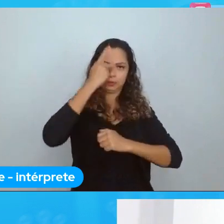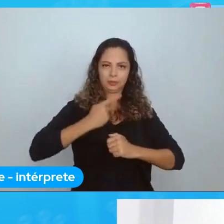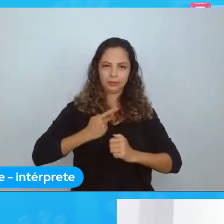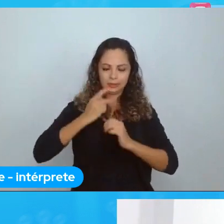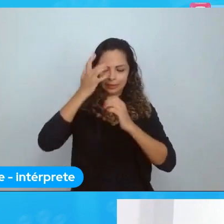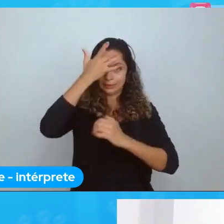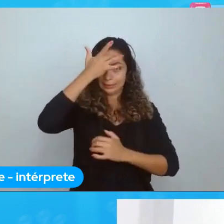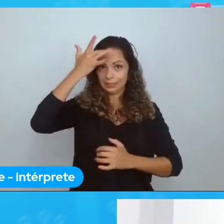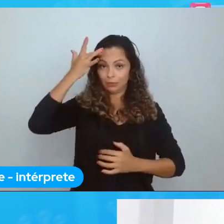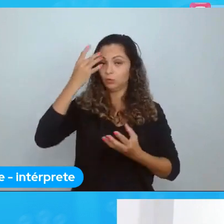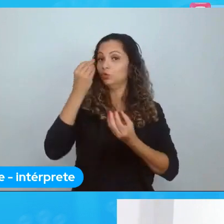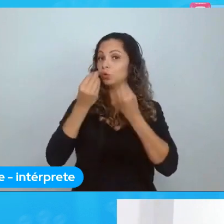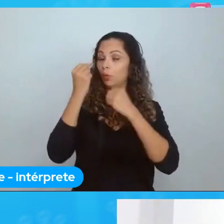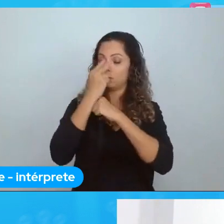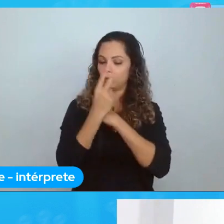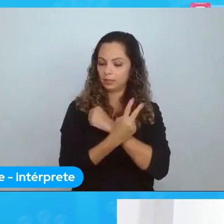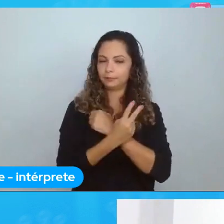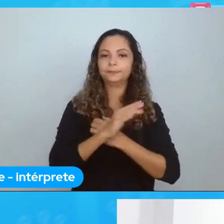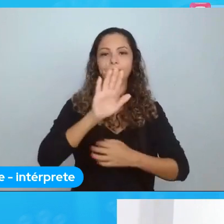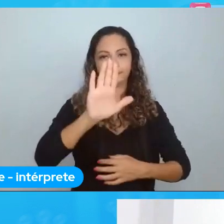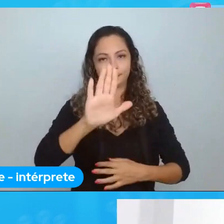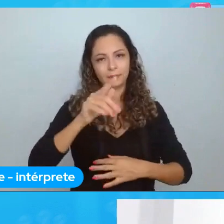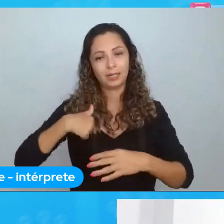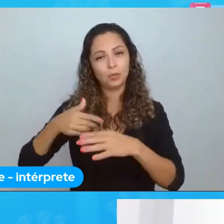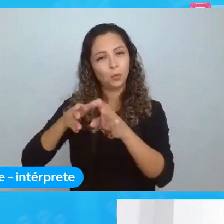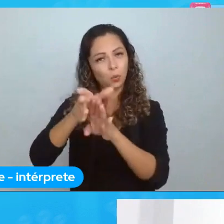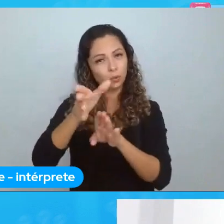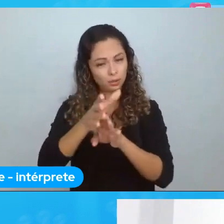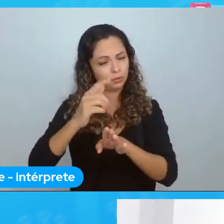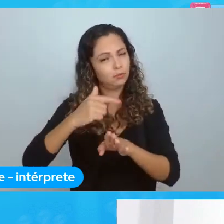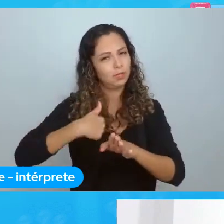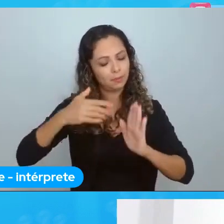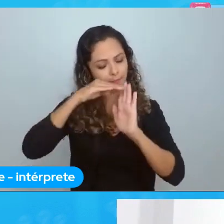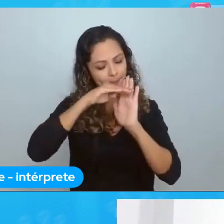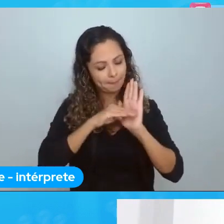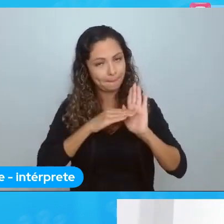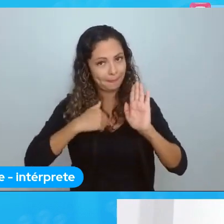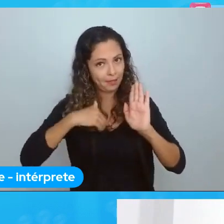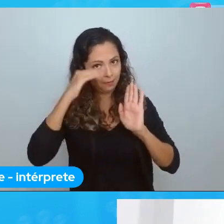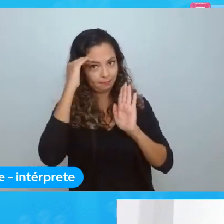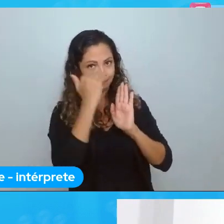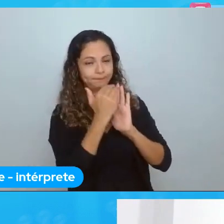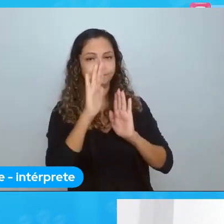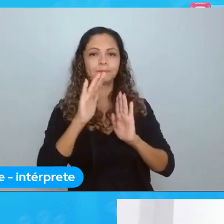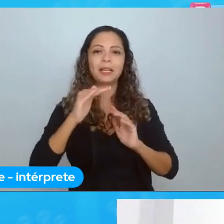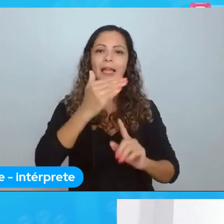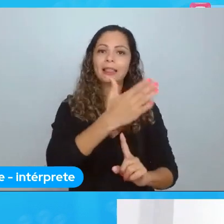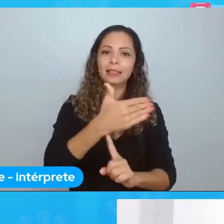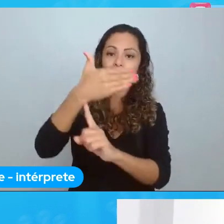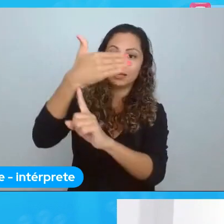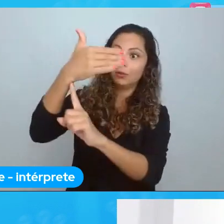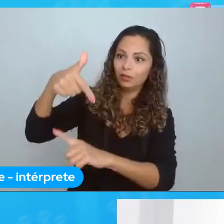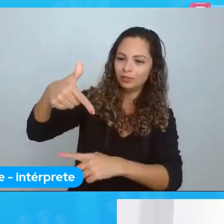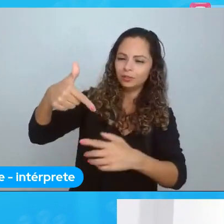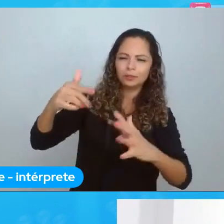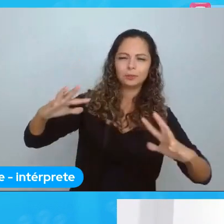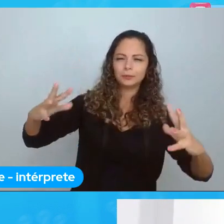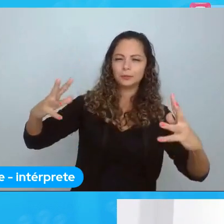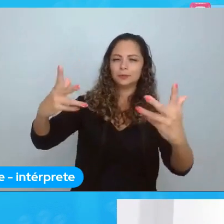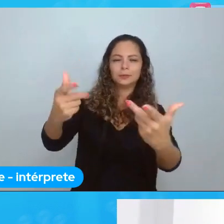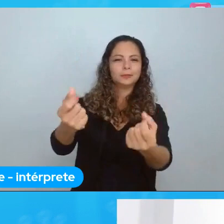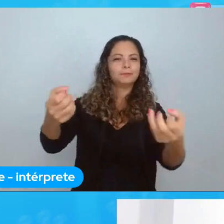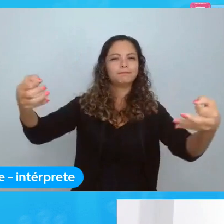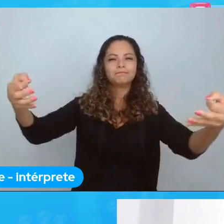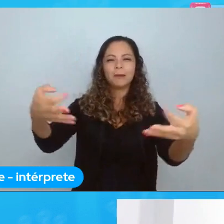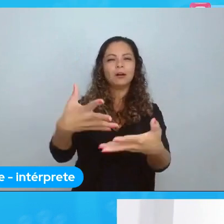Eu vou dar o conselho que eu sigo. Que é assim. Tecnologia não é tudo. Tecnologia é uma ferramenta. Então não